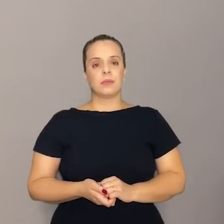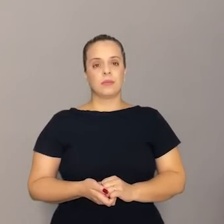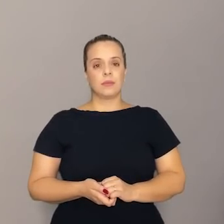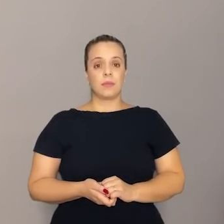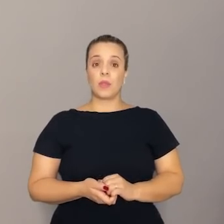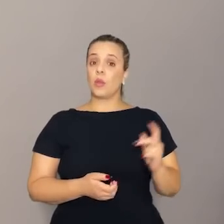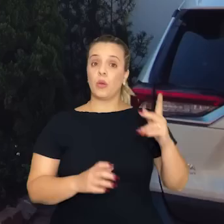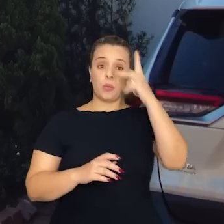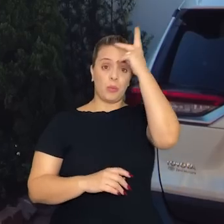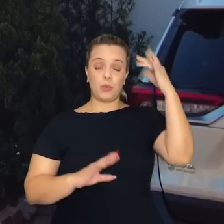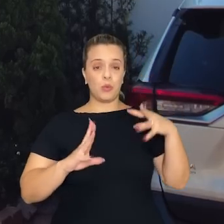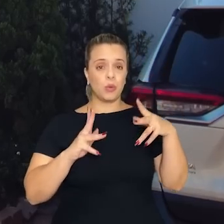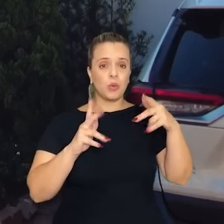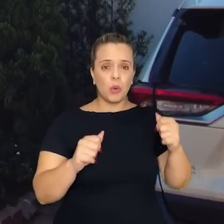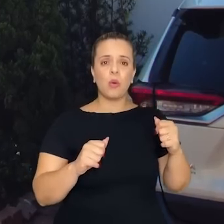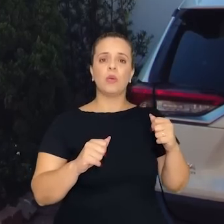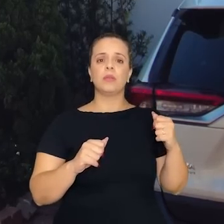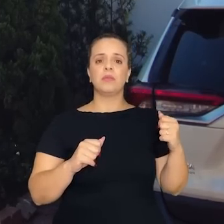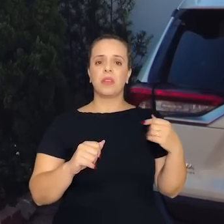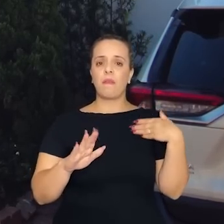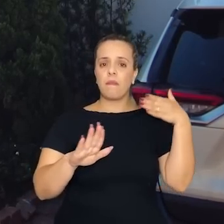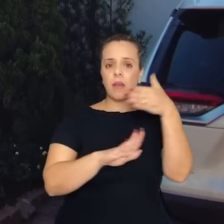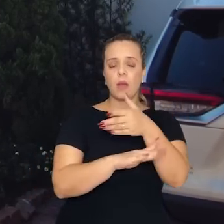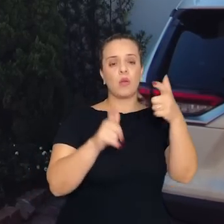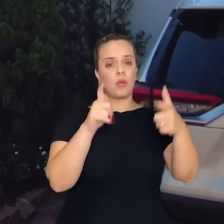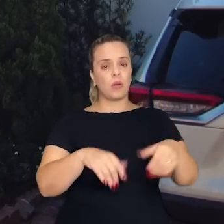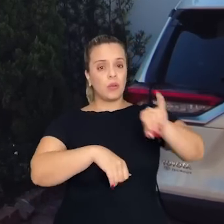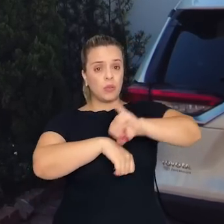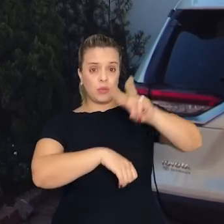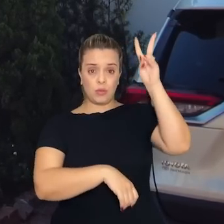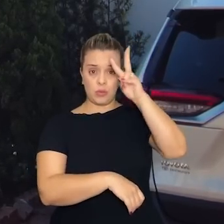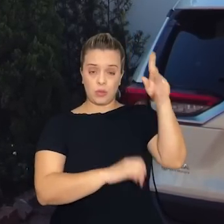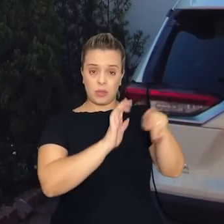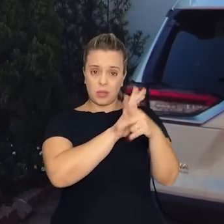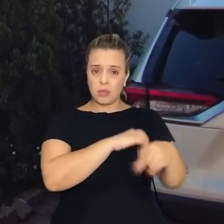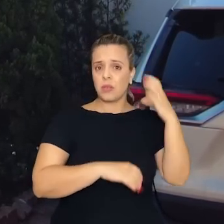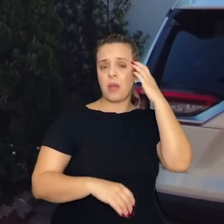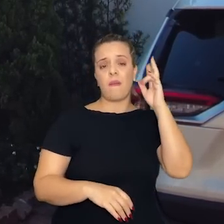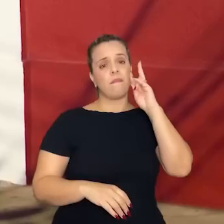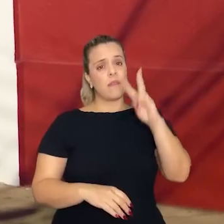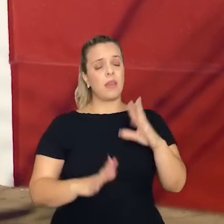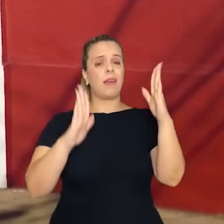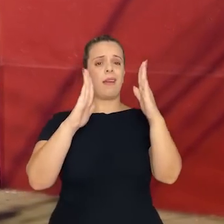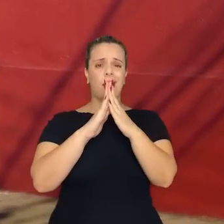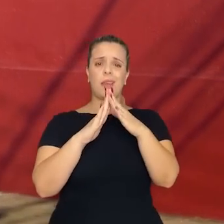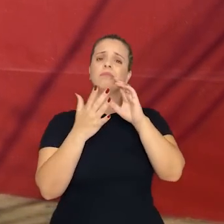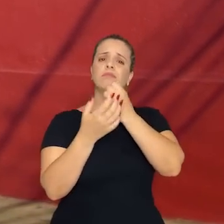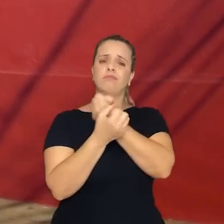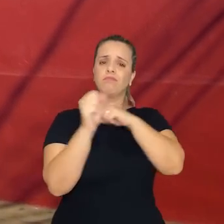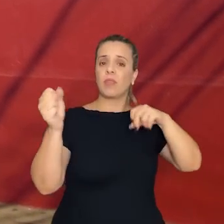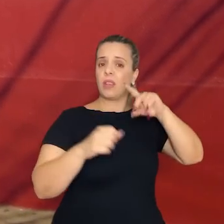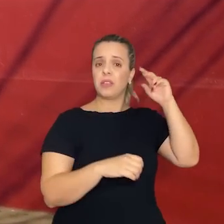Todo mundo que passa por Centro Histórico de Cuiabá vê aqueles casarões que ainda sobraram,